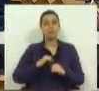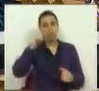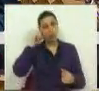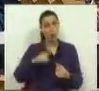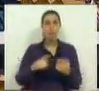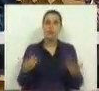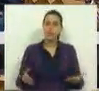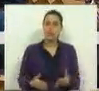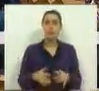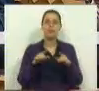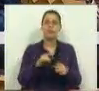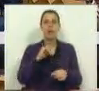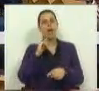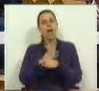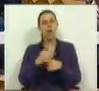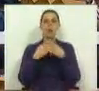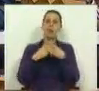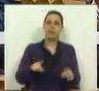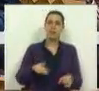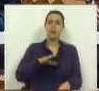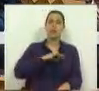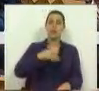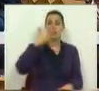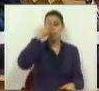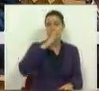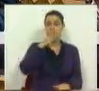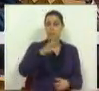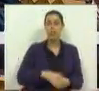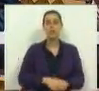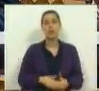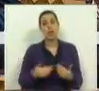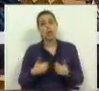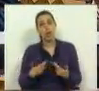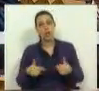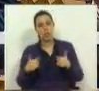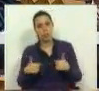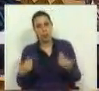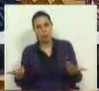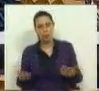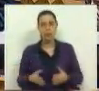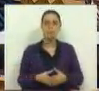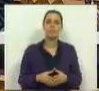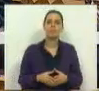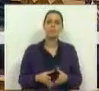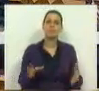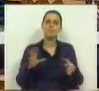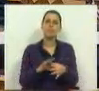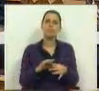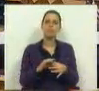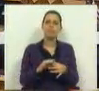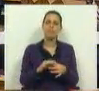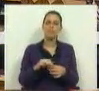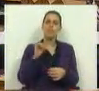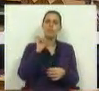objetivos. E aí há uma outra diferença entre o Sr. Primeiro-Ministro e nós próprios. Que tem a ver com